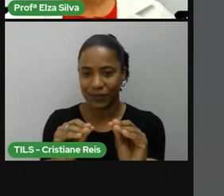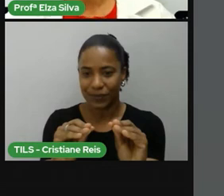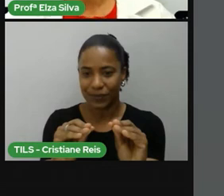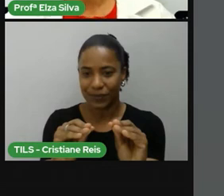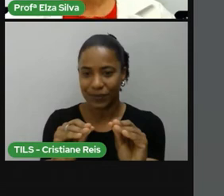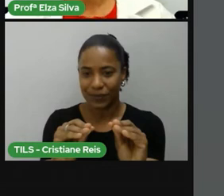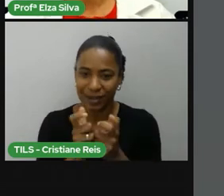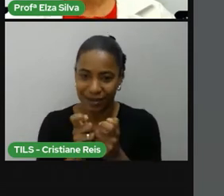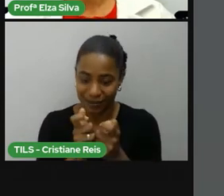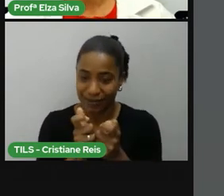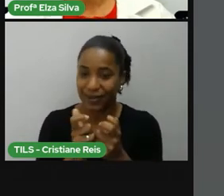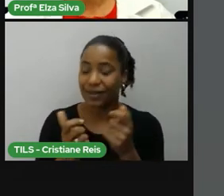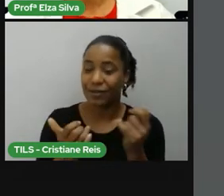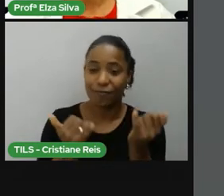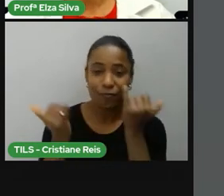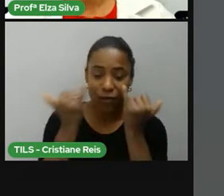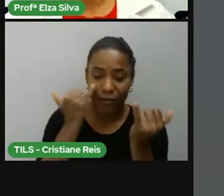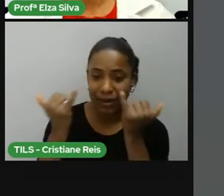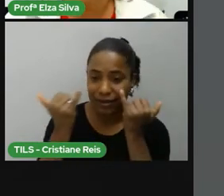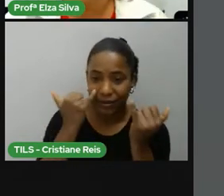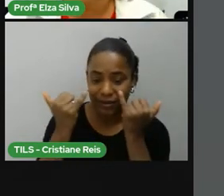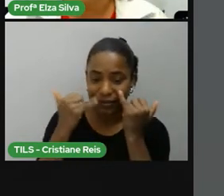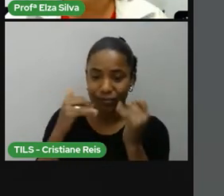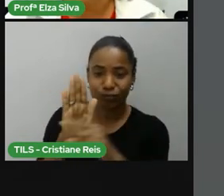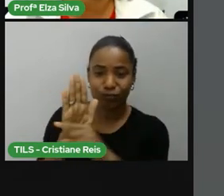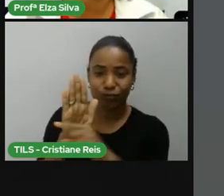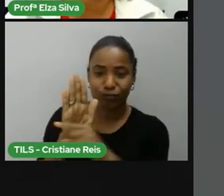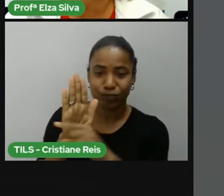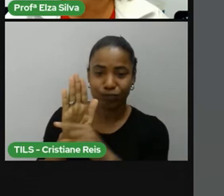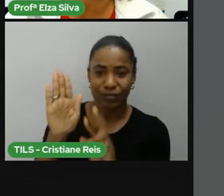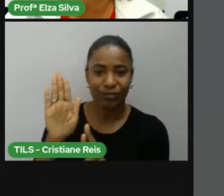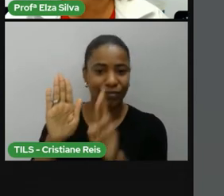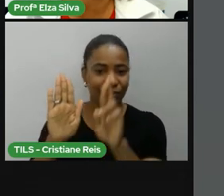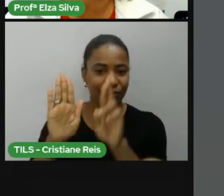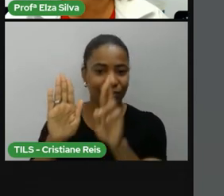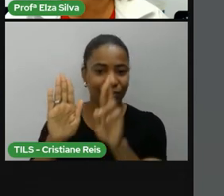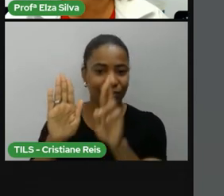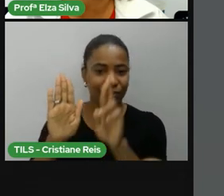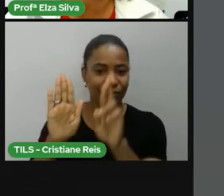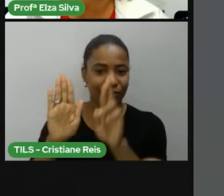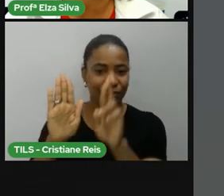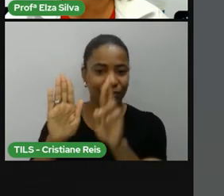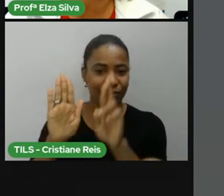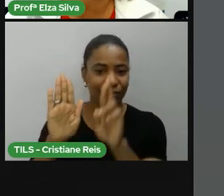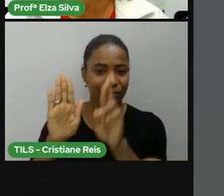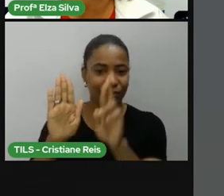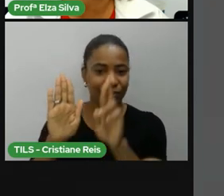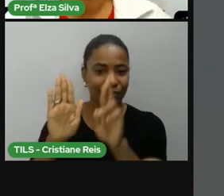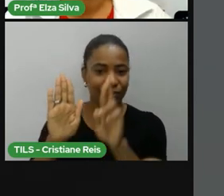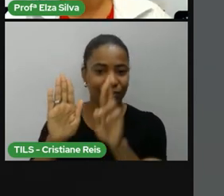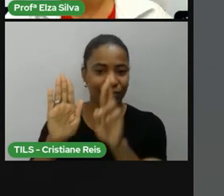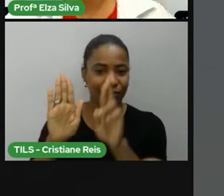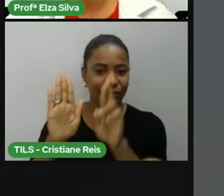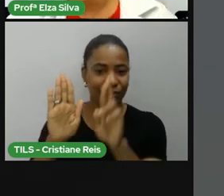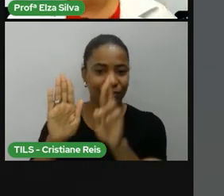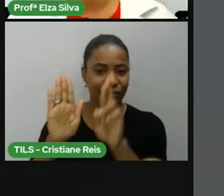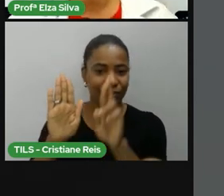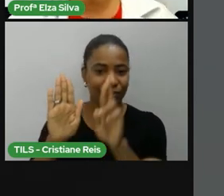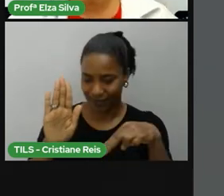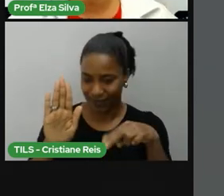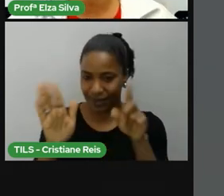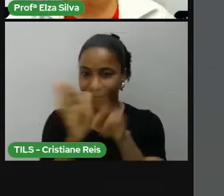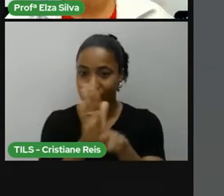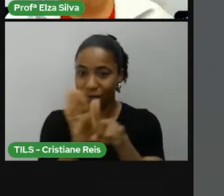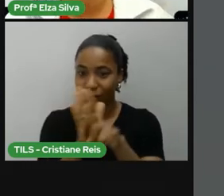dados relacionados à história de vida de Martin Luther King Jr. A partir de